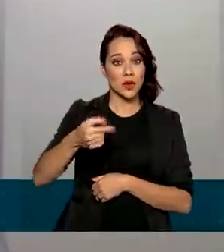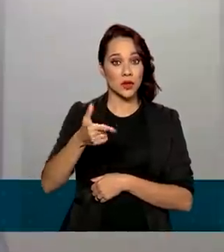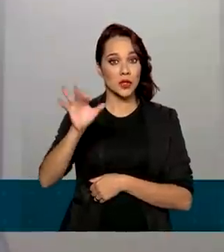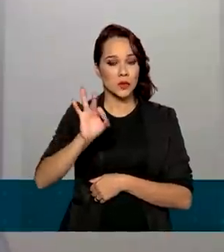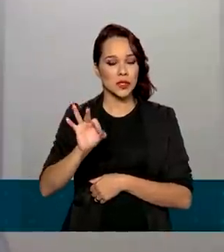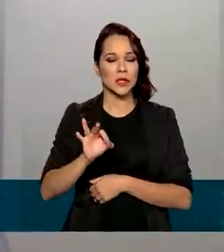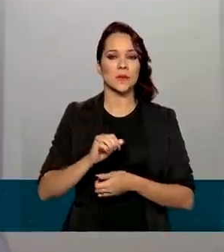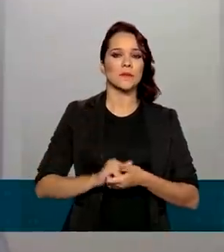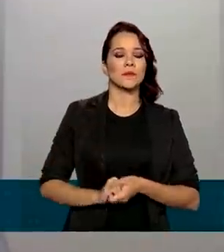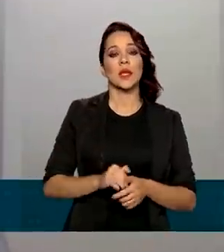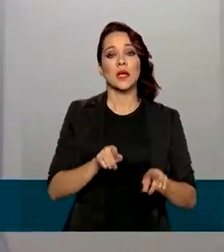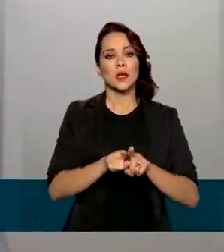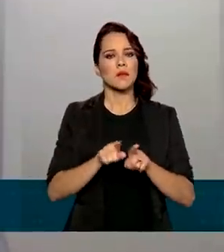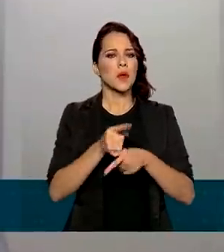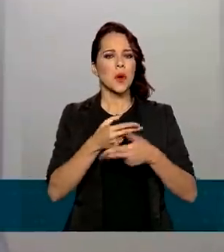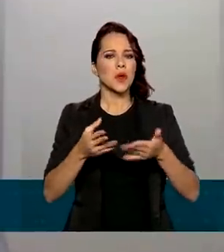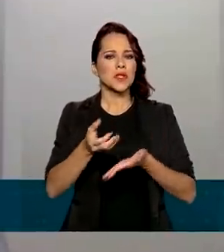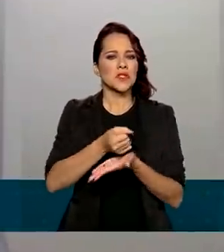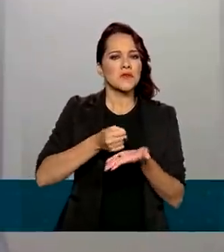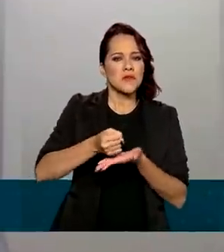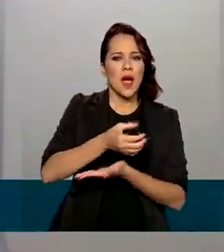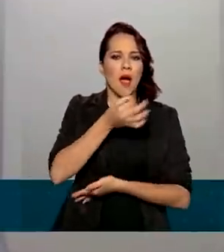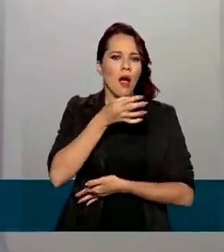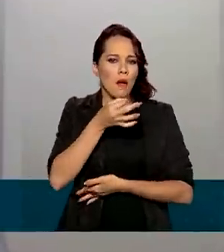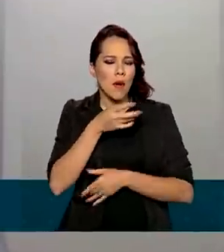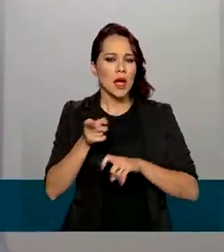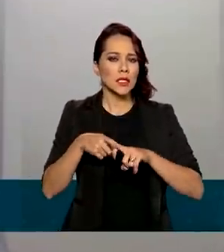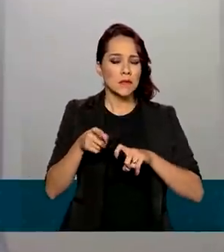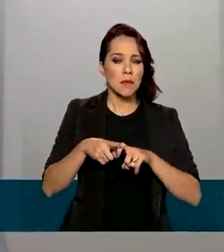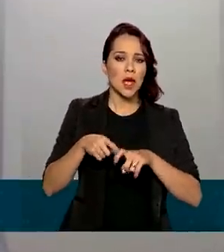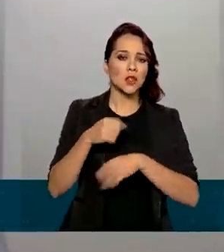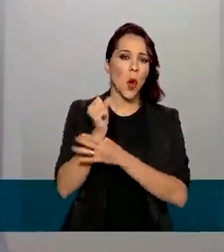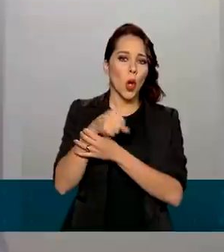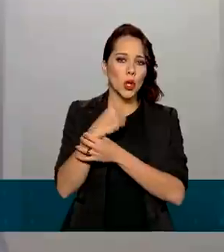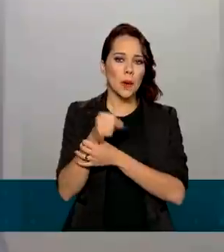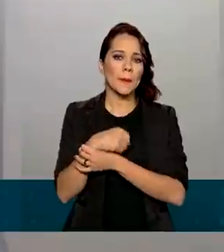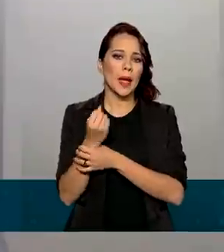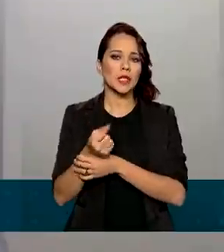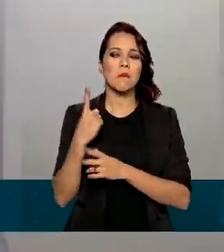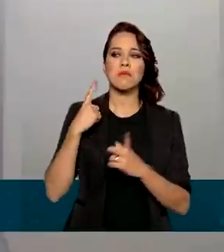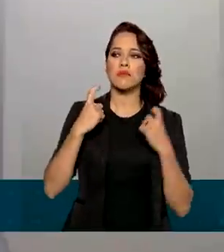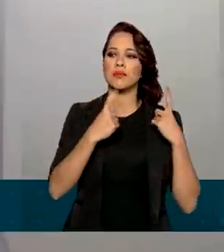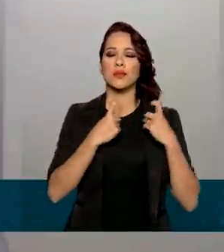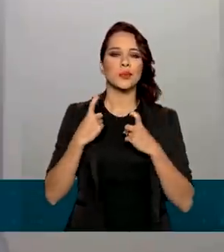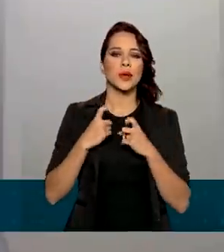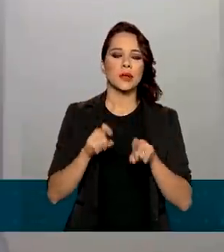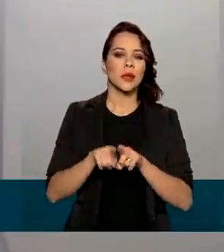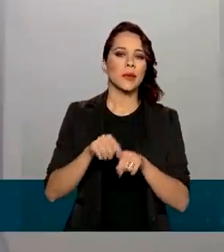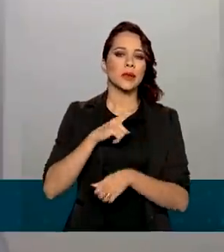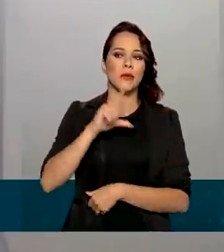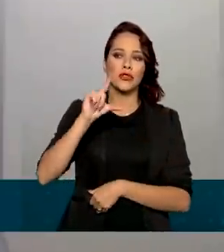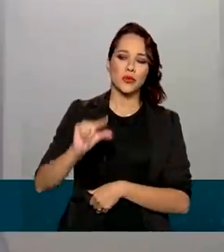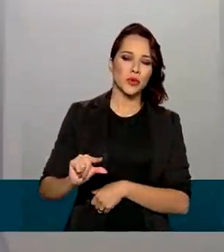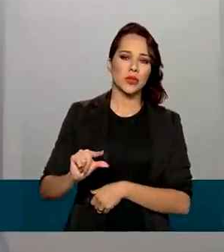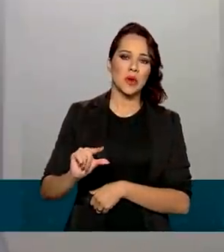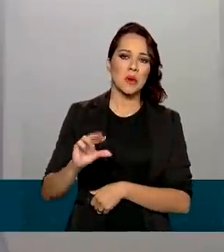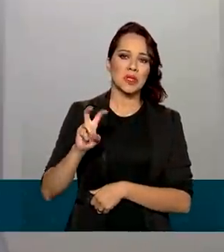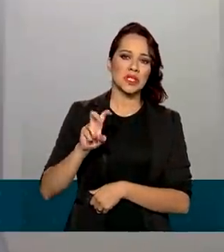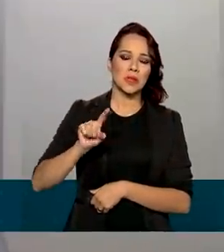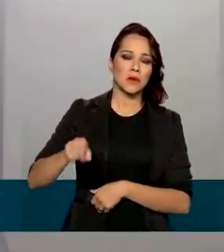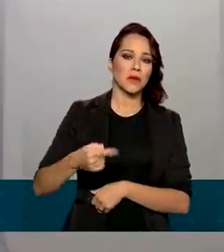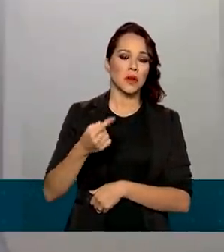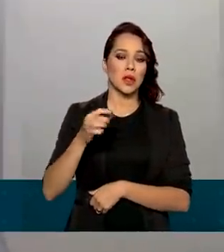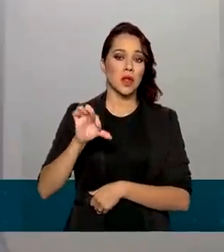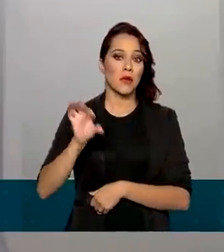para março e artigos farmacêuticos, médicos, ortopédicos e de perfumaria, que registrou queda de 5